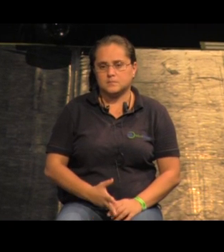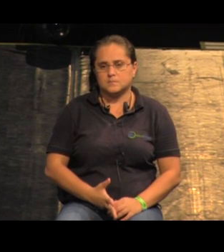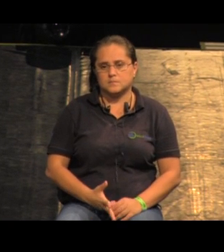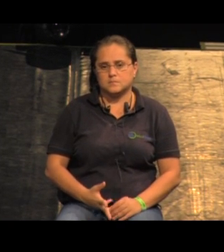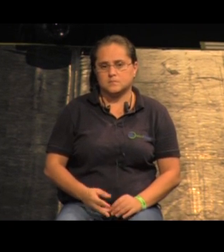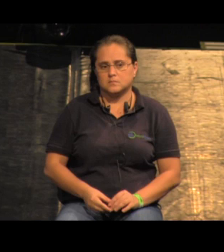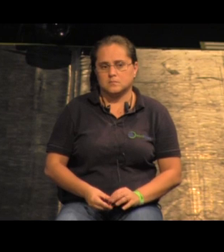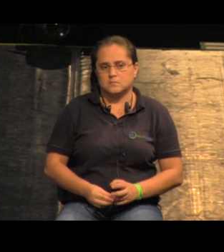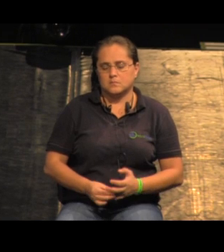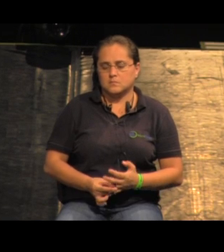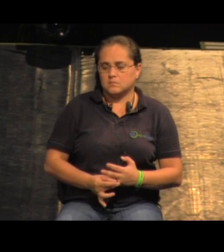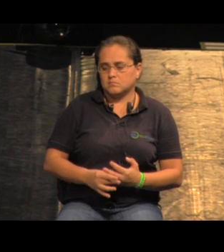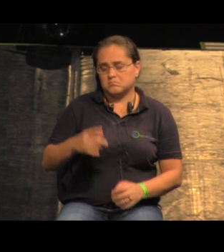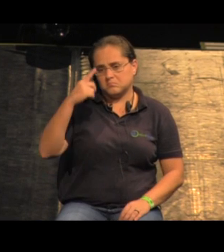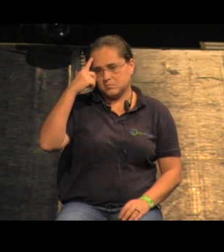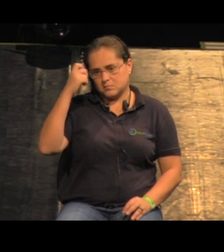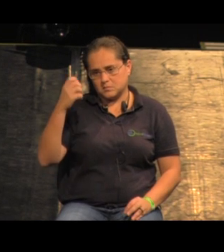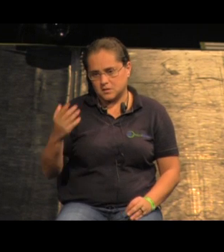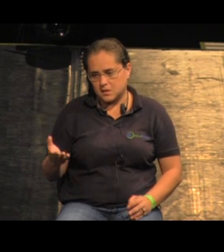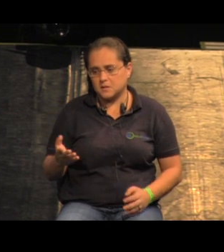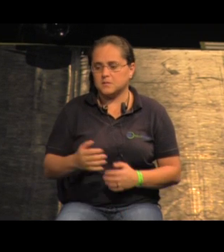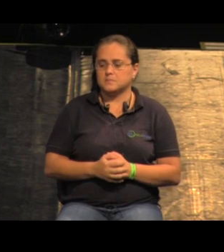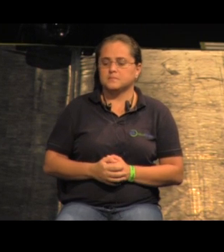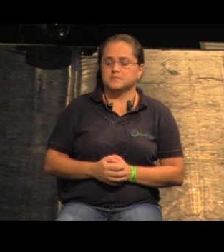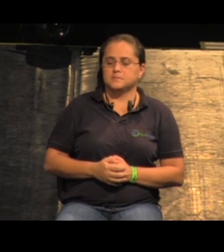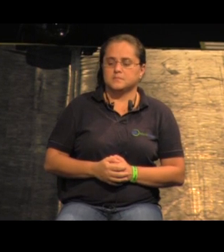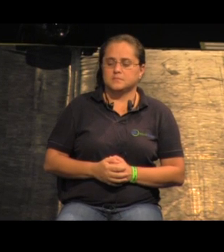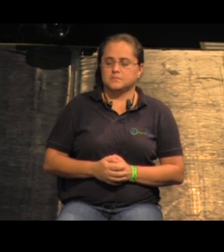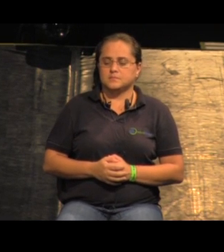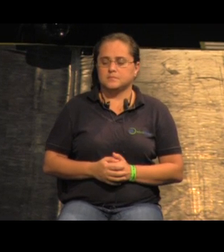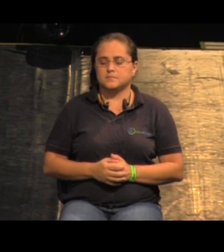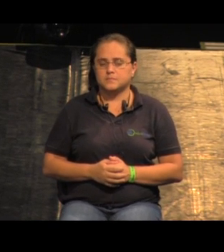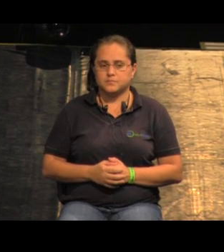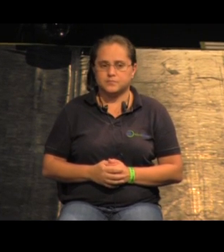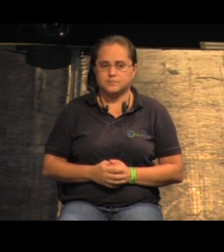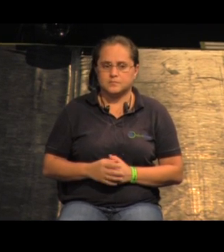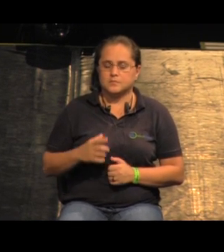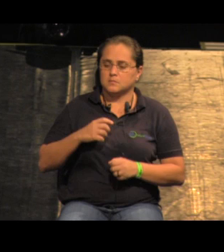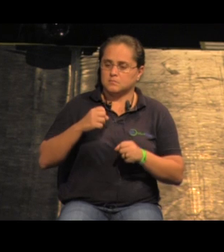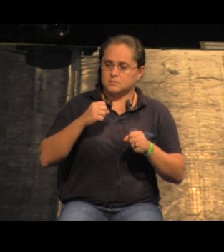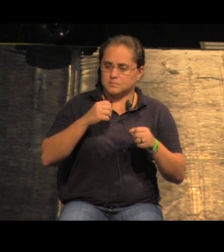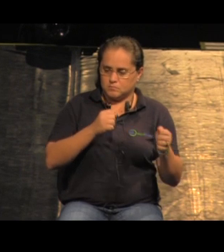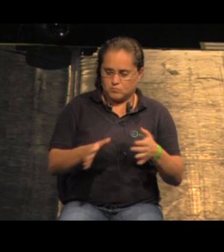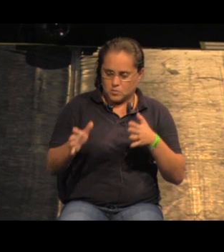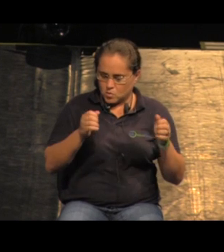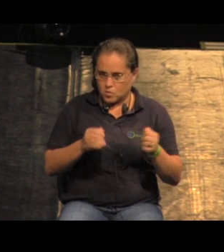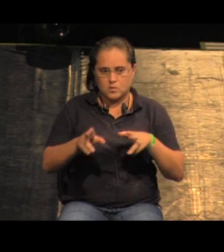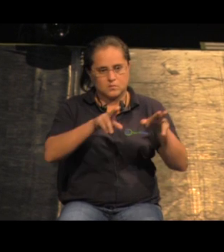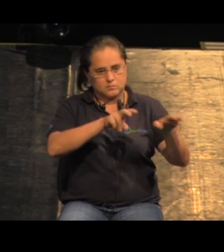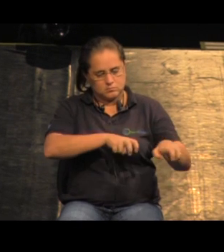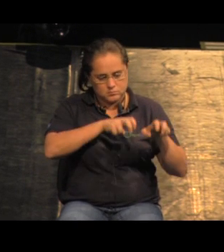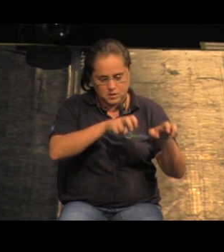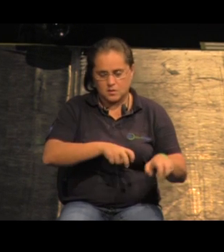então está aí a ideia de uma superestrutura inclusive com produção agrícola